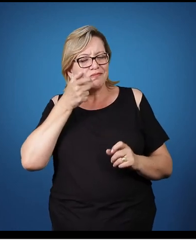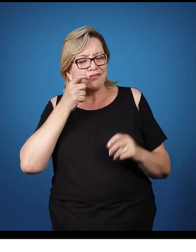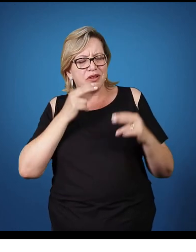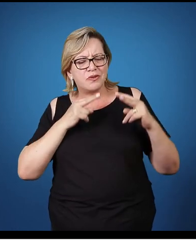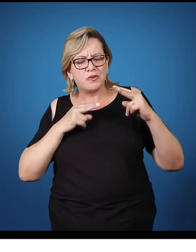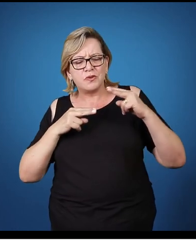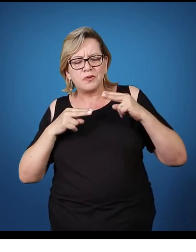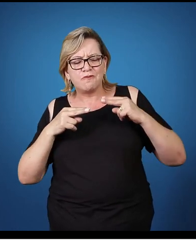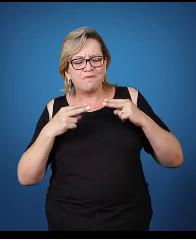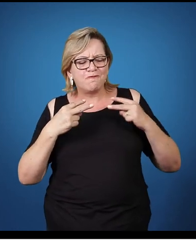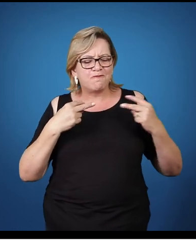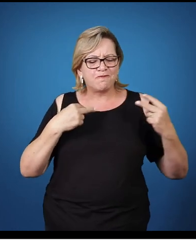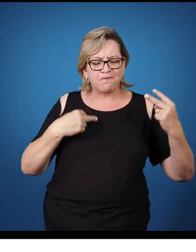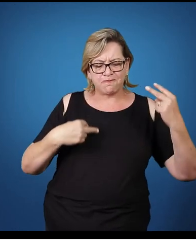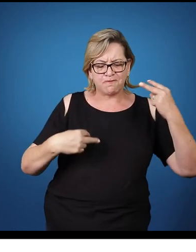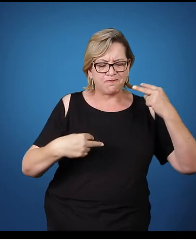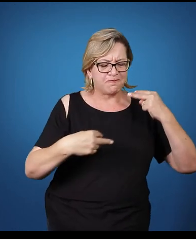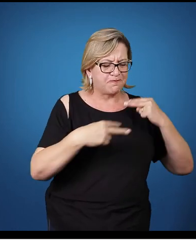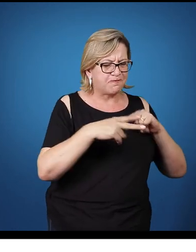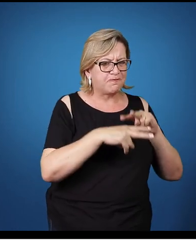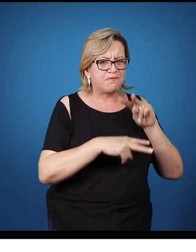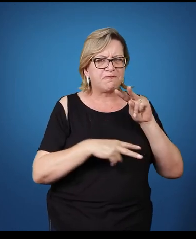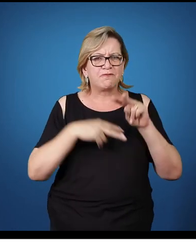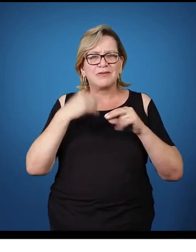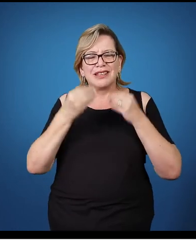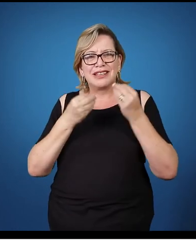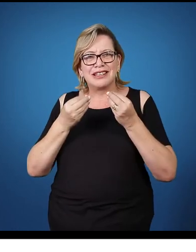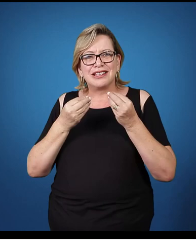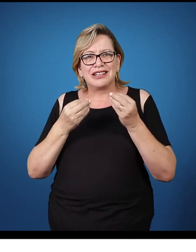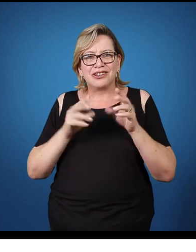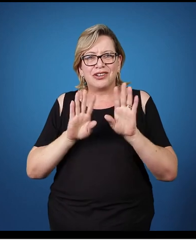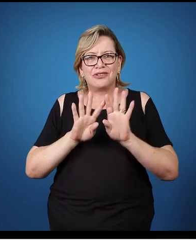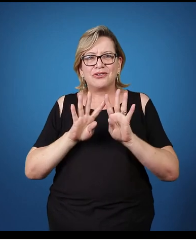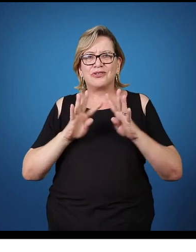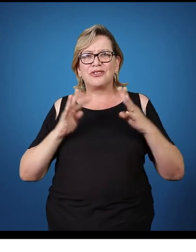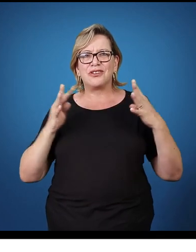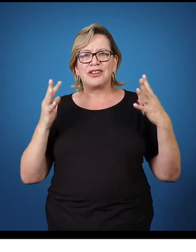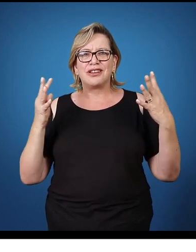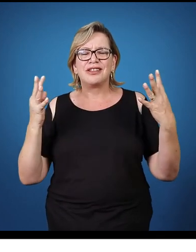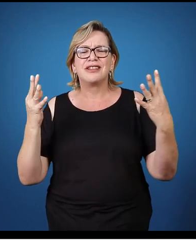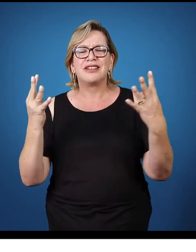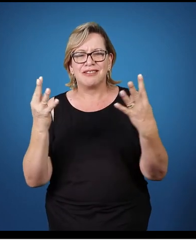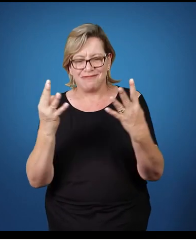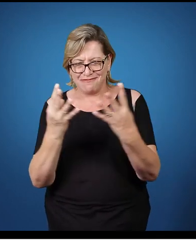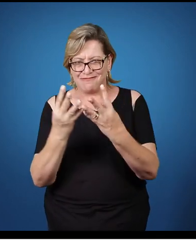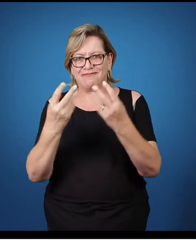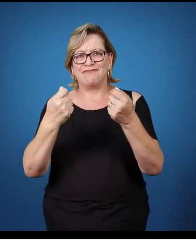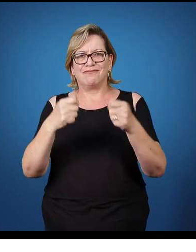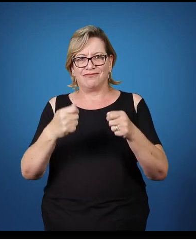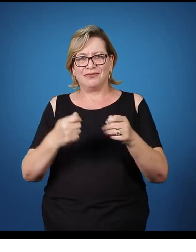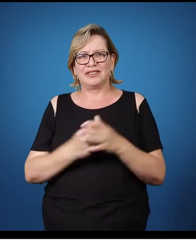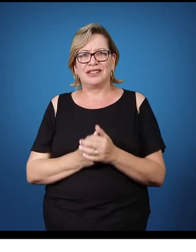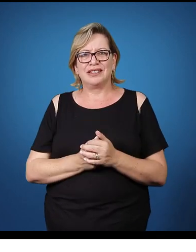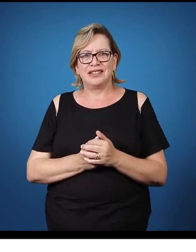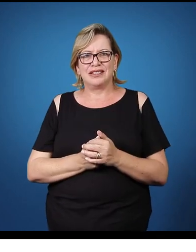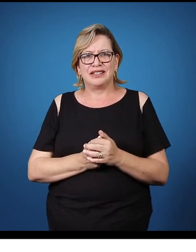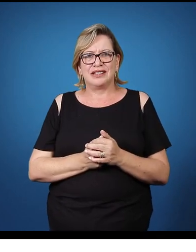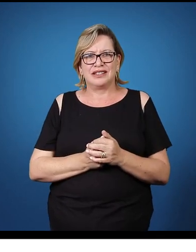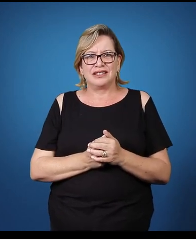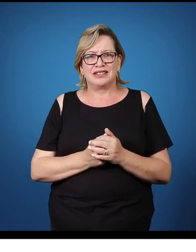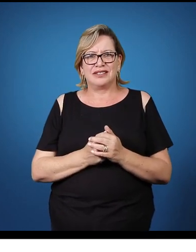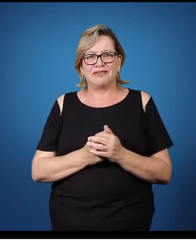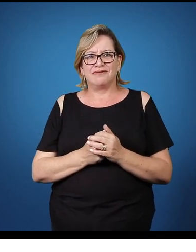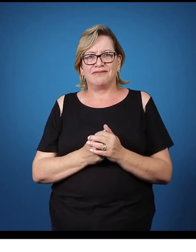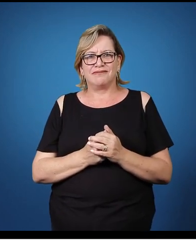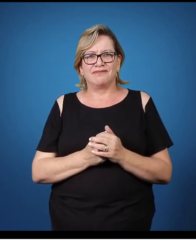Se observem e façam um círculo aqui em volta. De frente para os